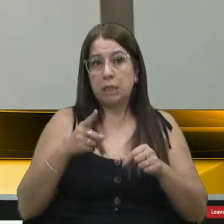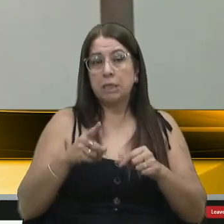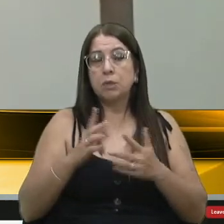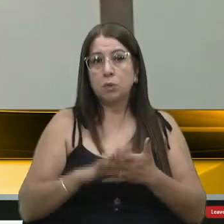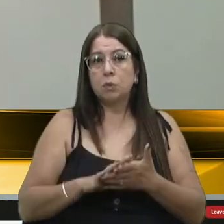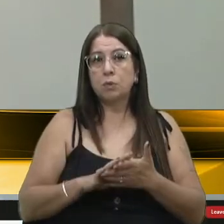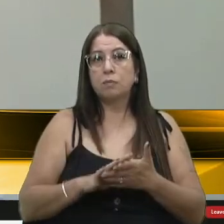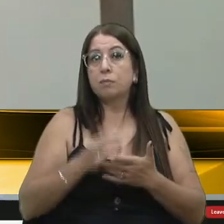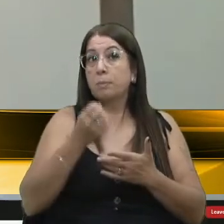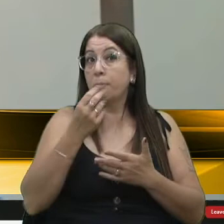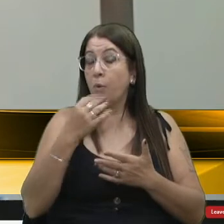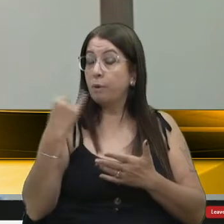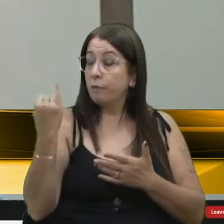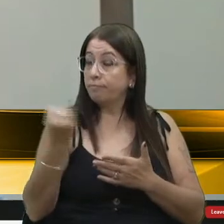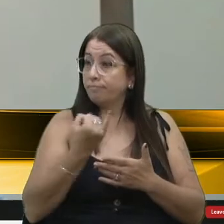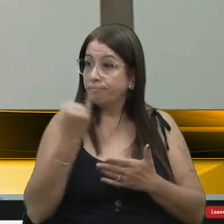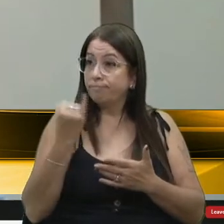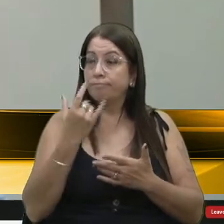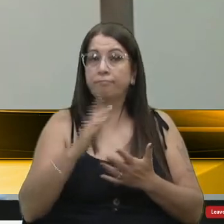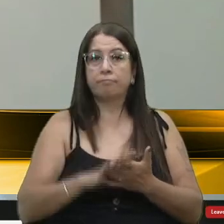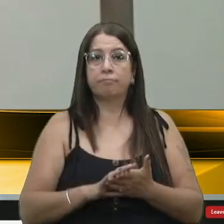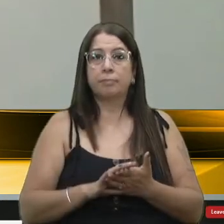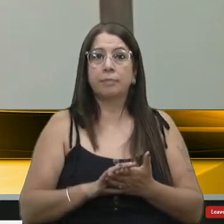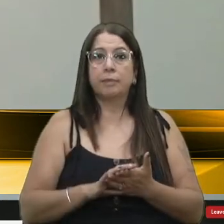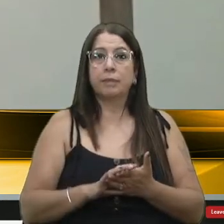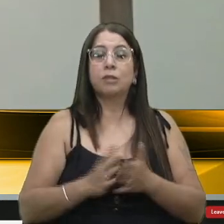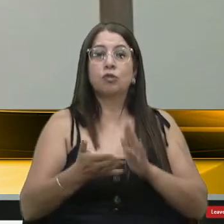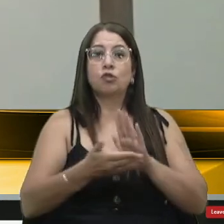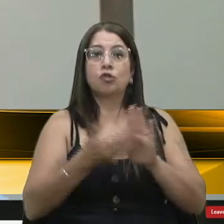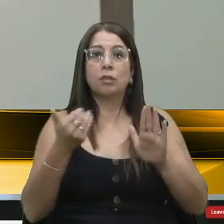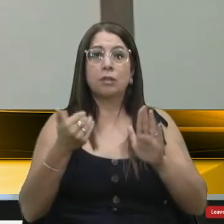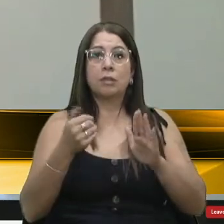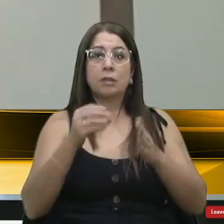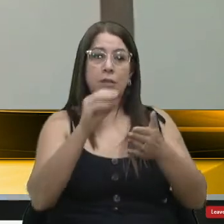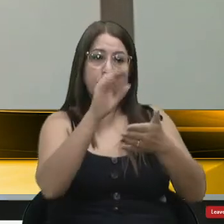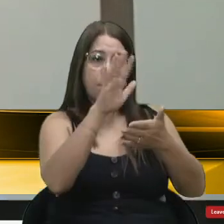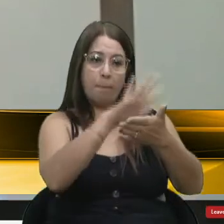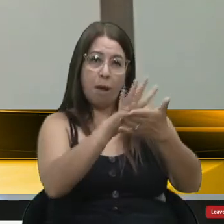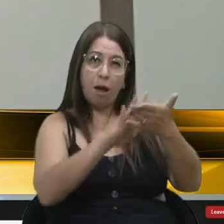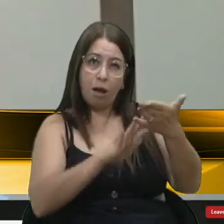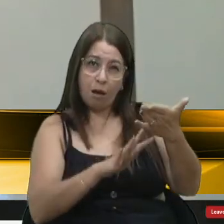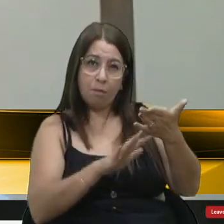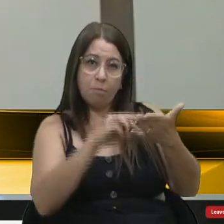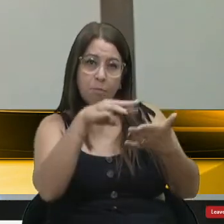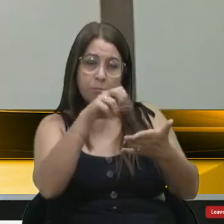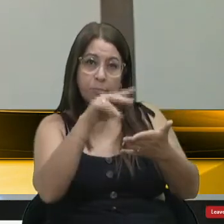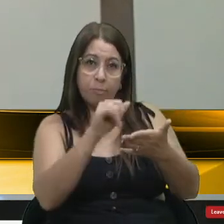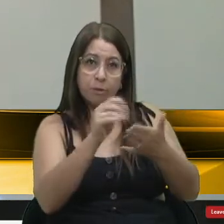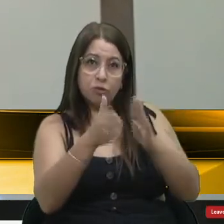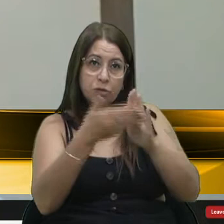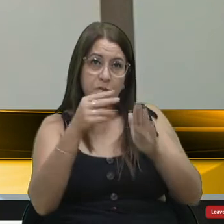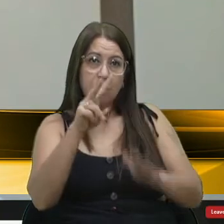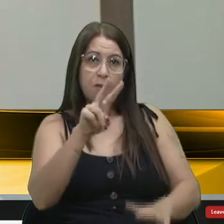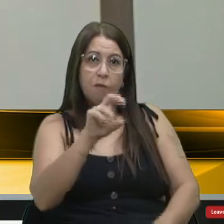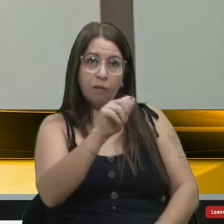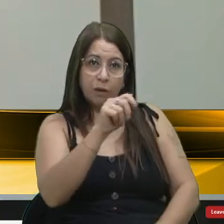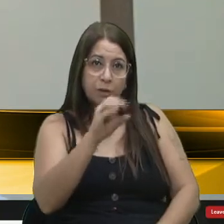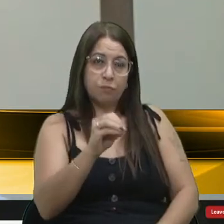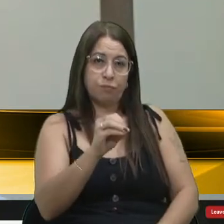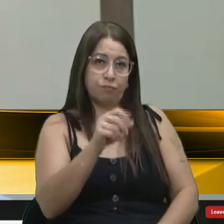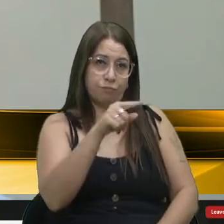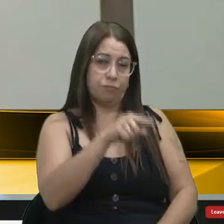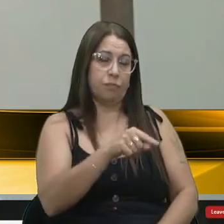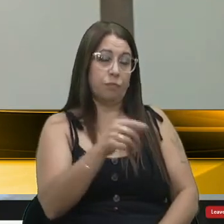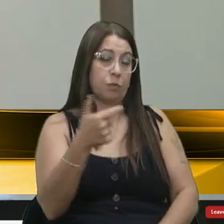muito importante retirar do mapa de Caxias o Valão dos Bragas. Então foi um